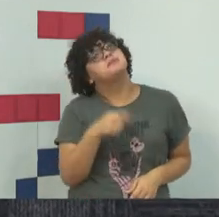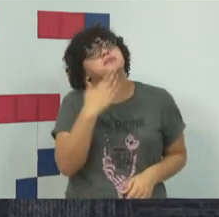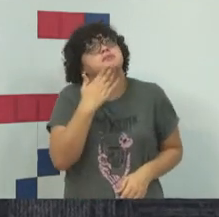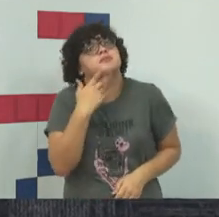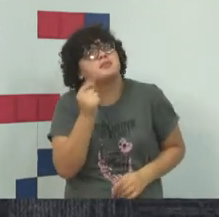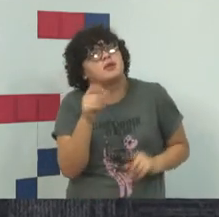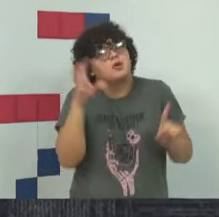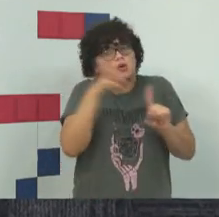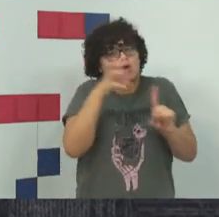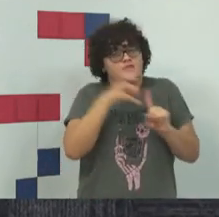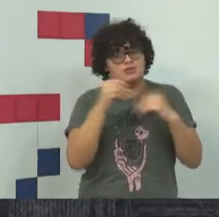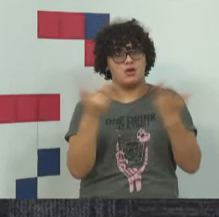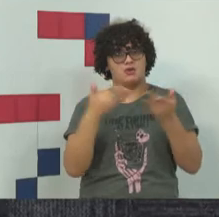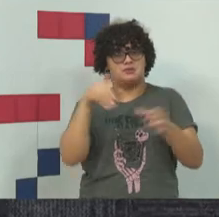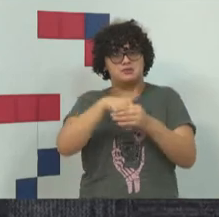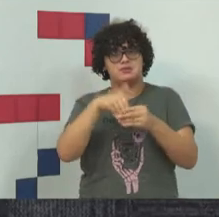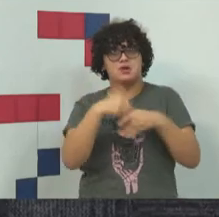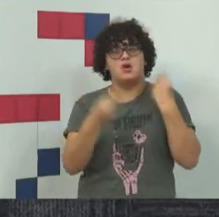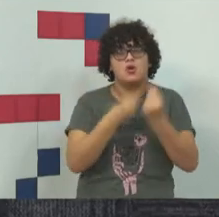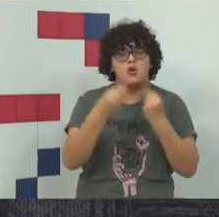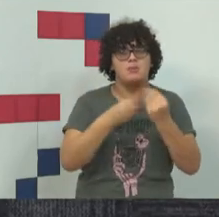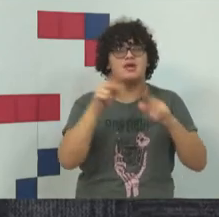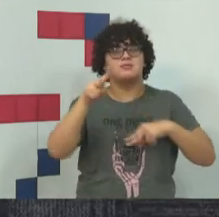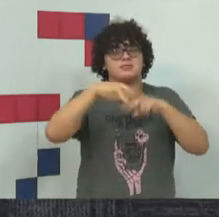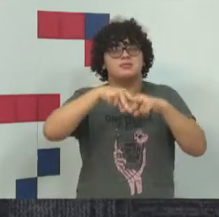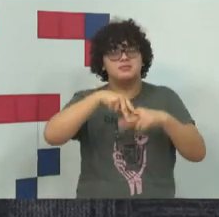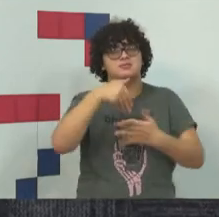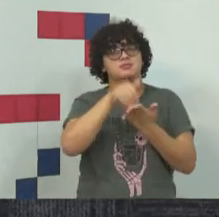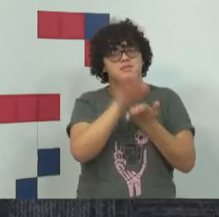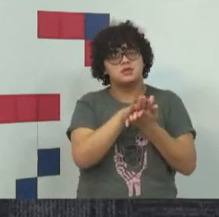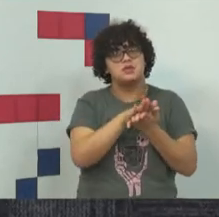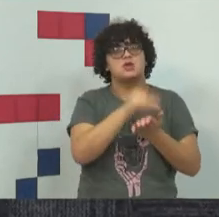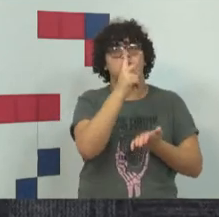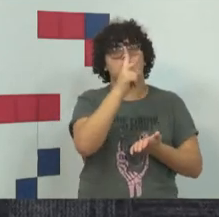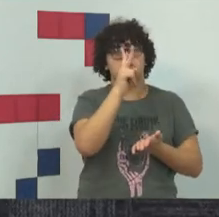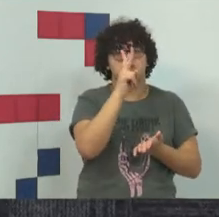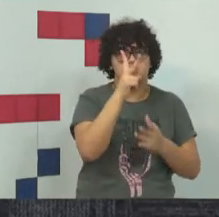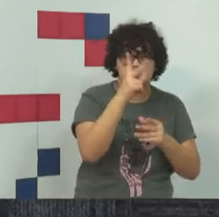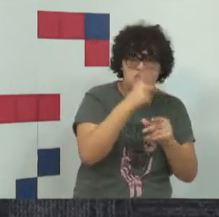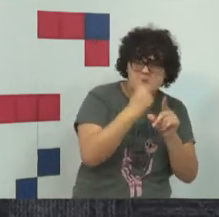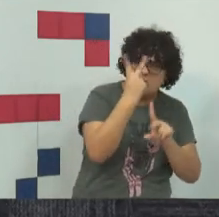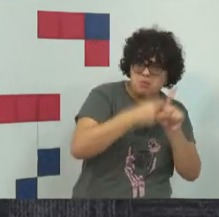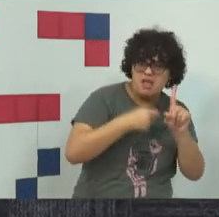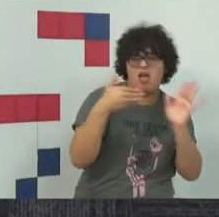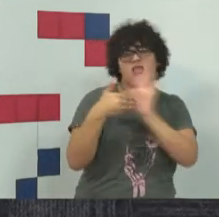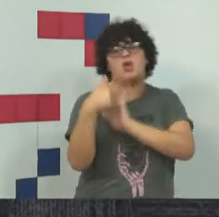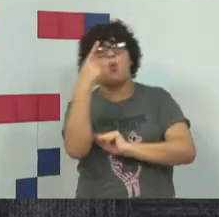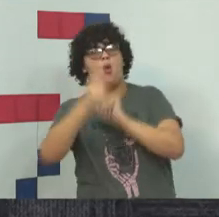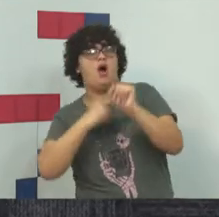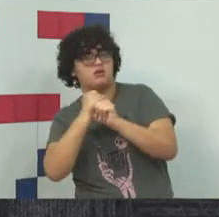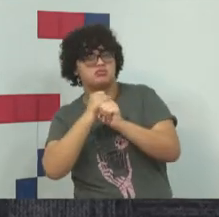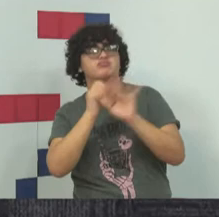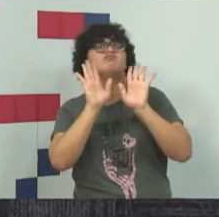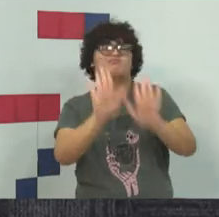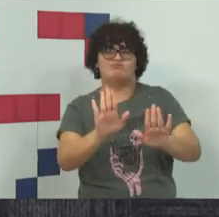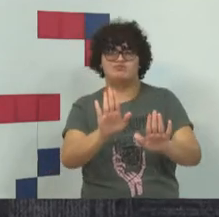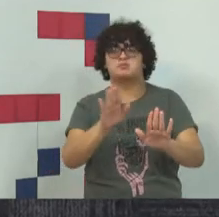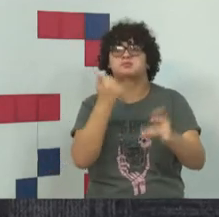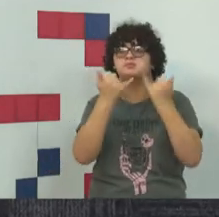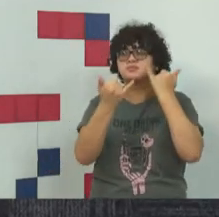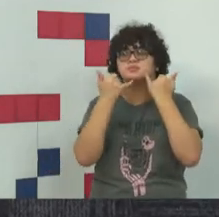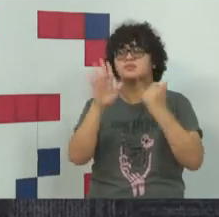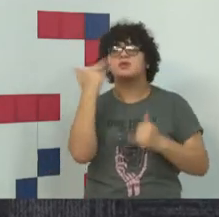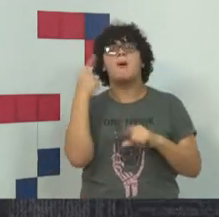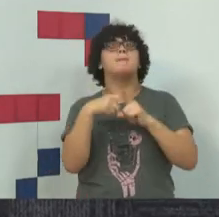influência perante o eleitorado. Detenção de dois meses a um ano. E isso é fake news. Isso é fake news. Porque o tipo não